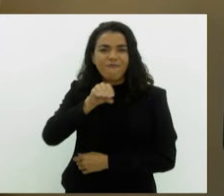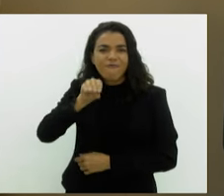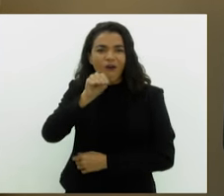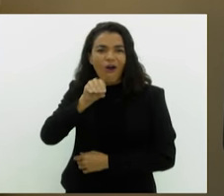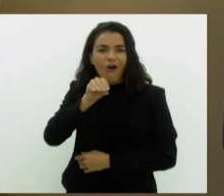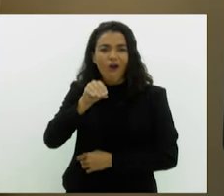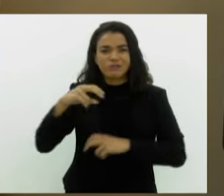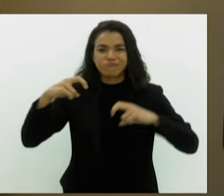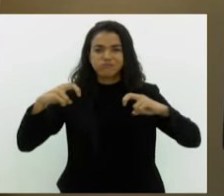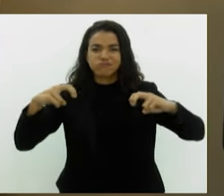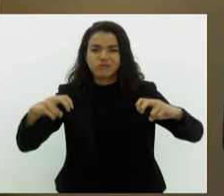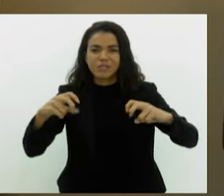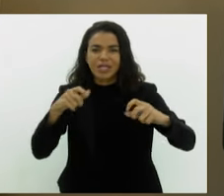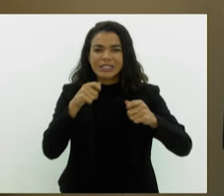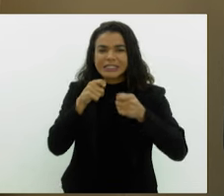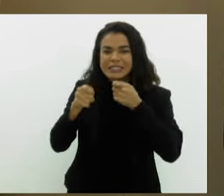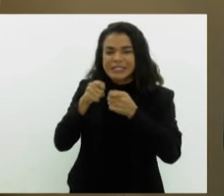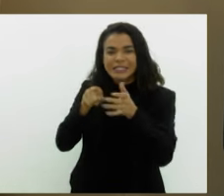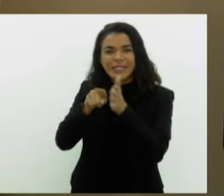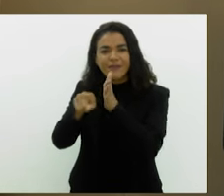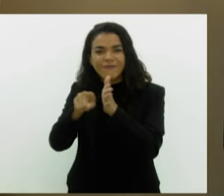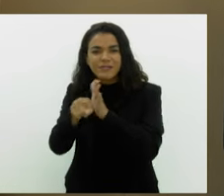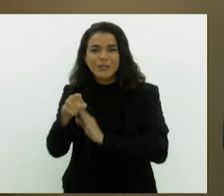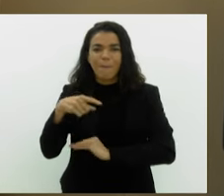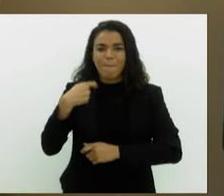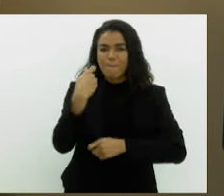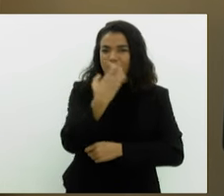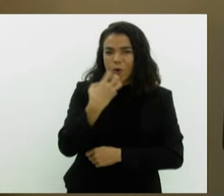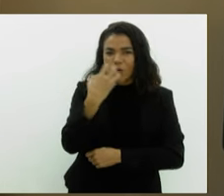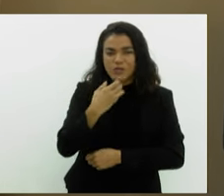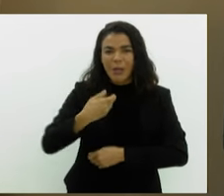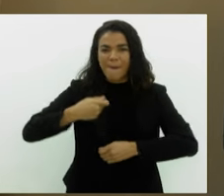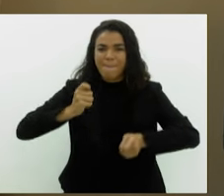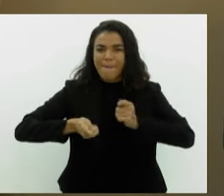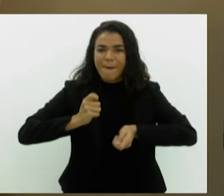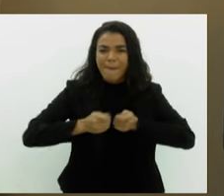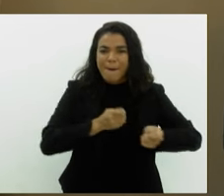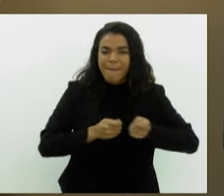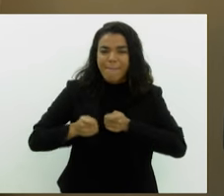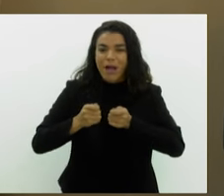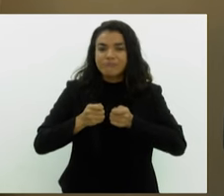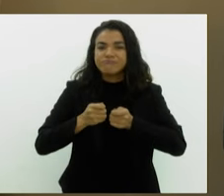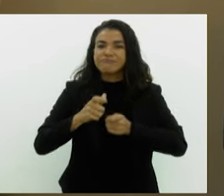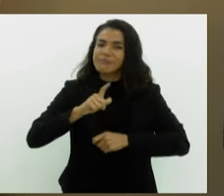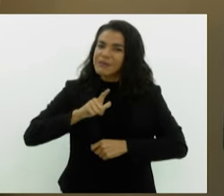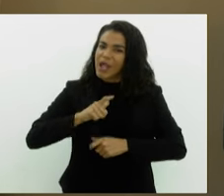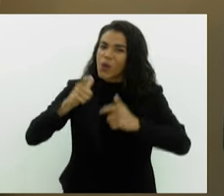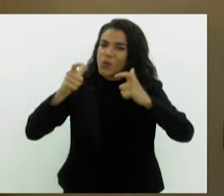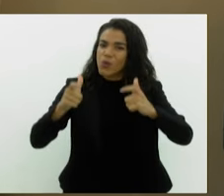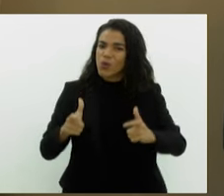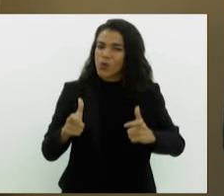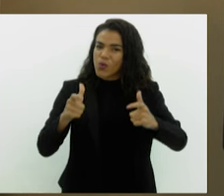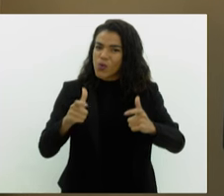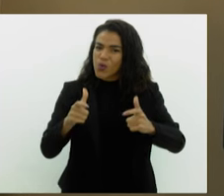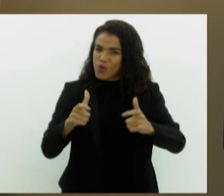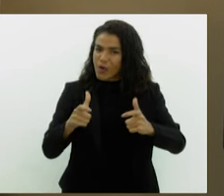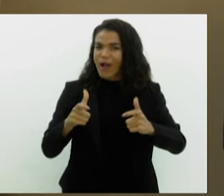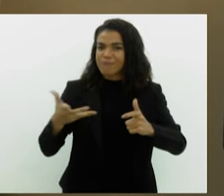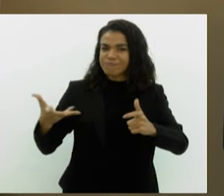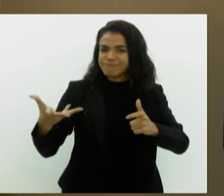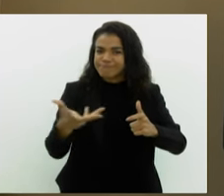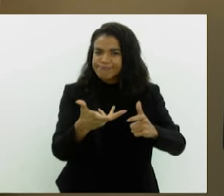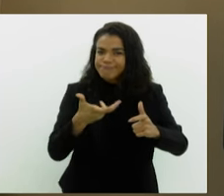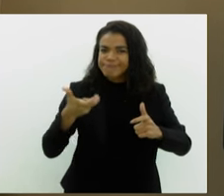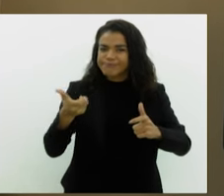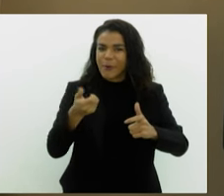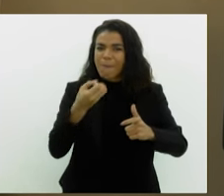de podcast, de música, com a sua banda, do que for, que ela tenha um espaço com qualidade, com uma